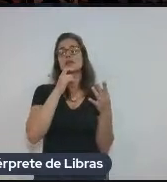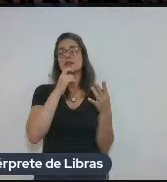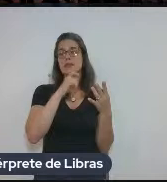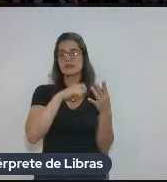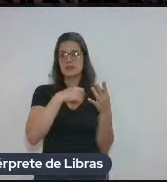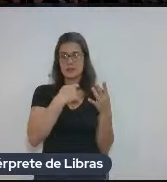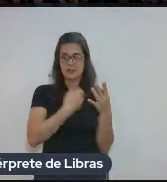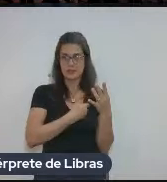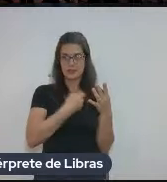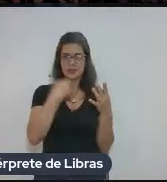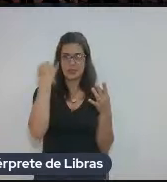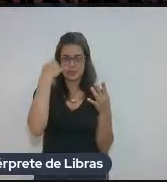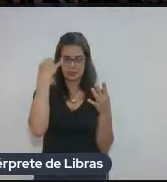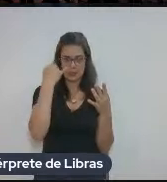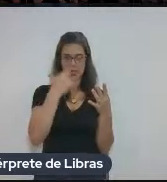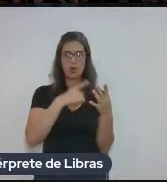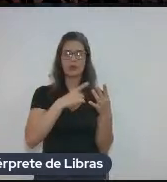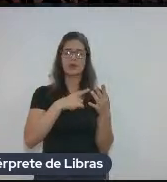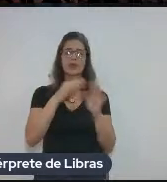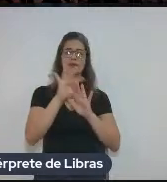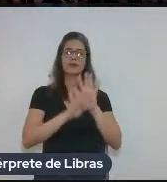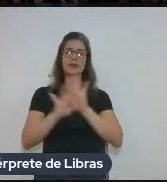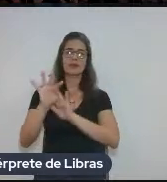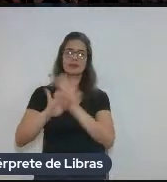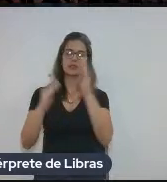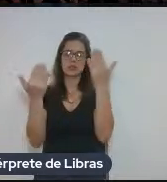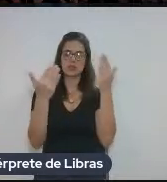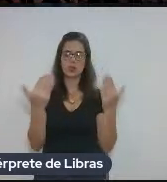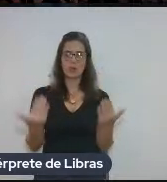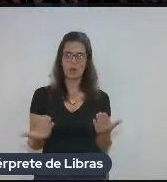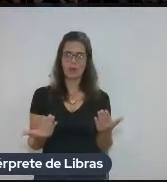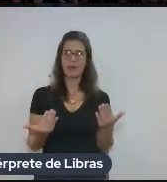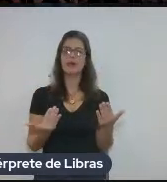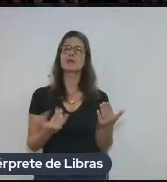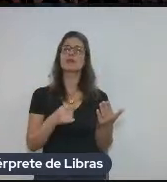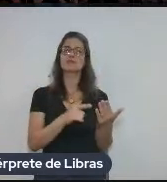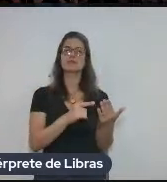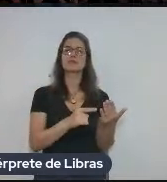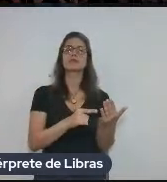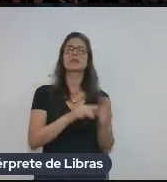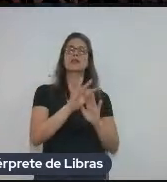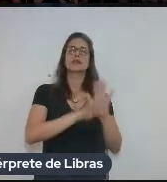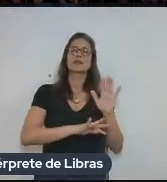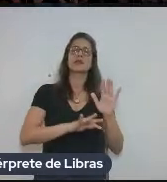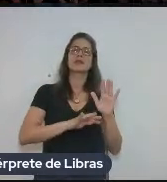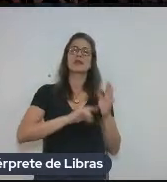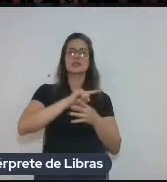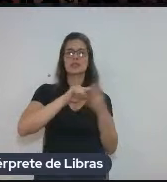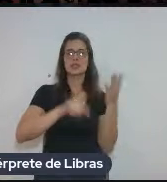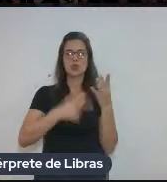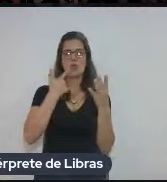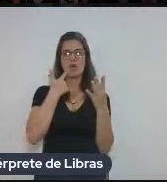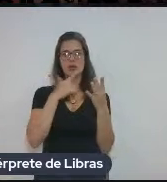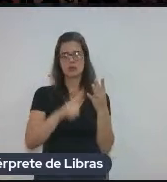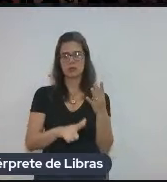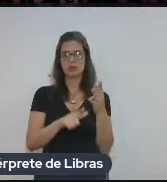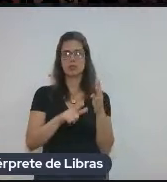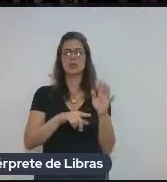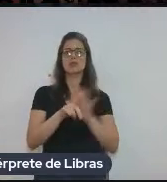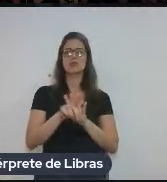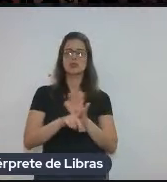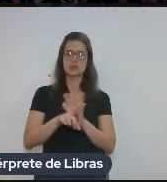que tem textos comparáveis, né? Que foram produzidos tanto em português, inglês, francês e espanhol